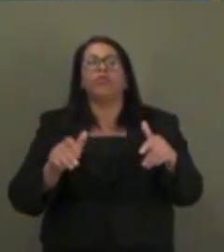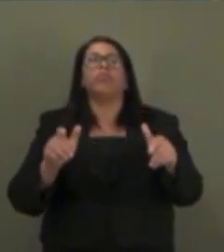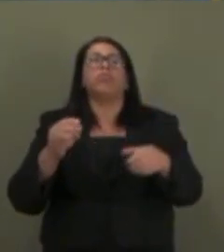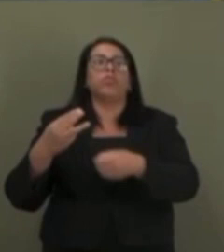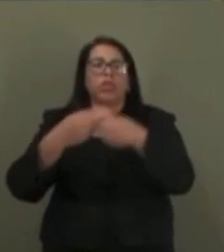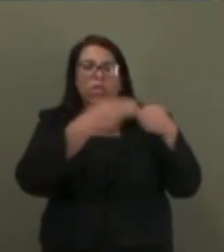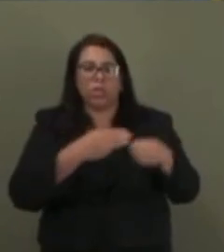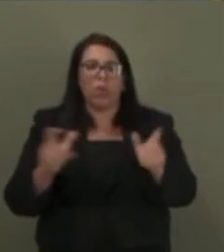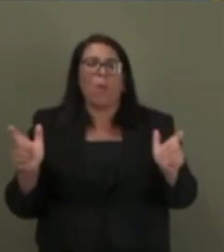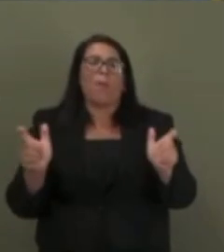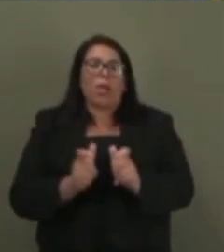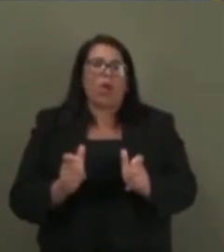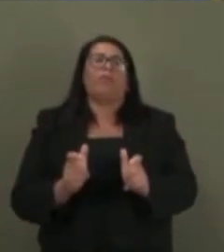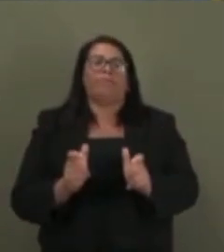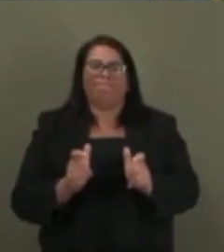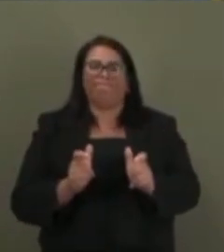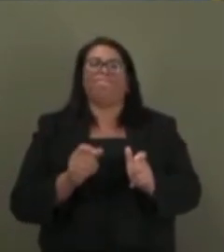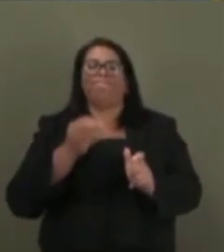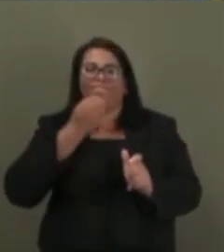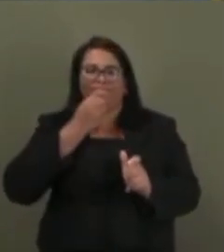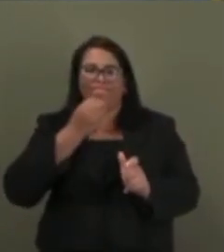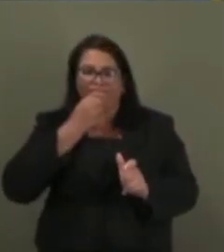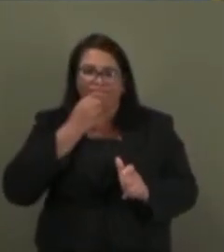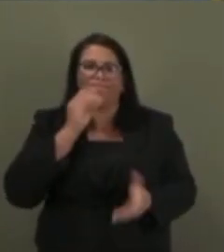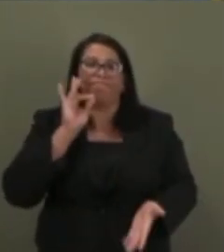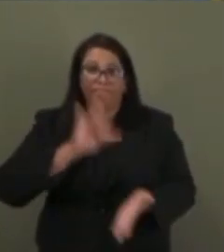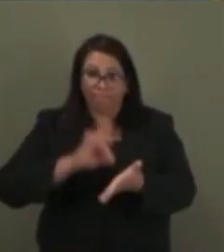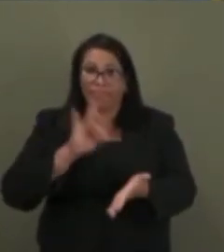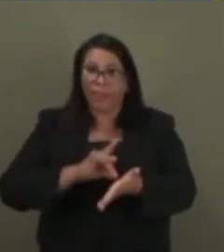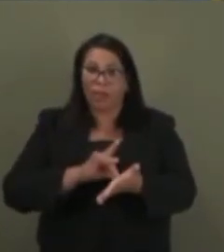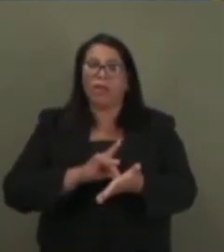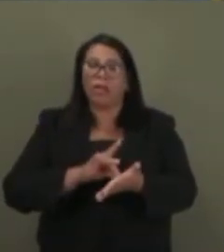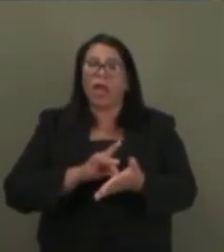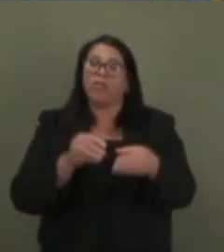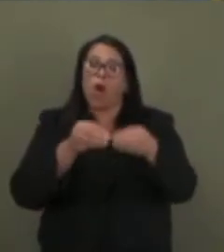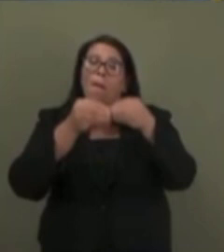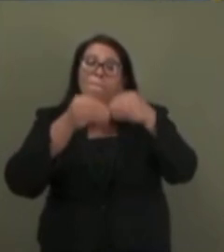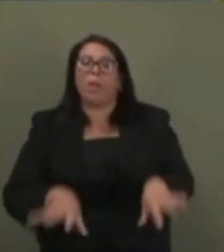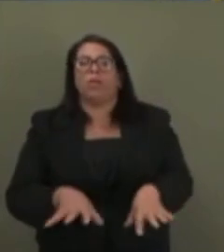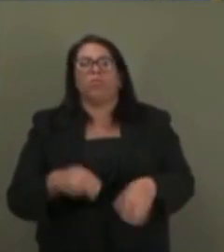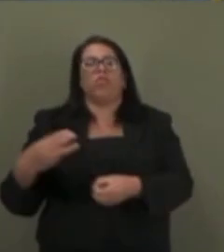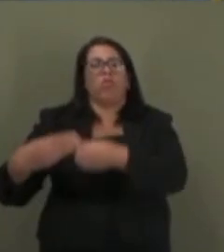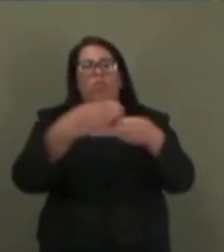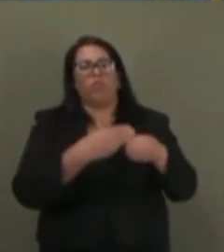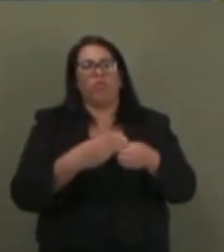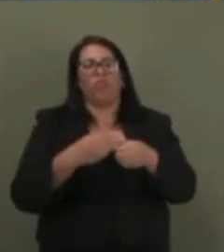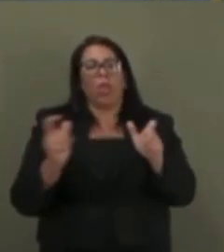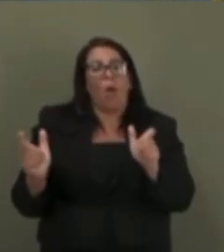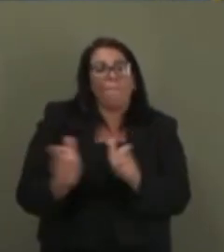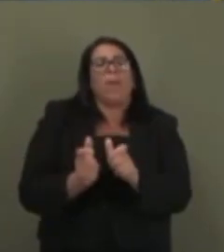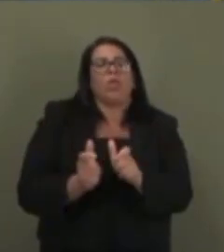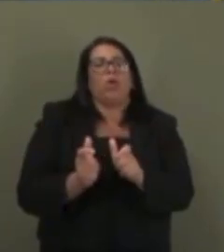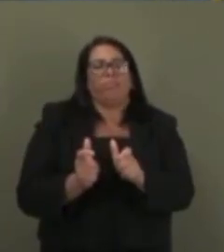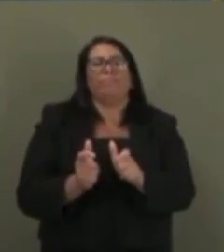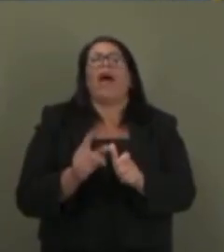Brasil. A gente poderia dizer verdadeiramente que estrangulava, estrangula os municípios menores do